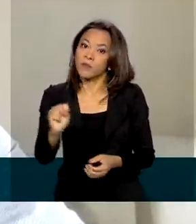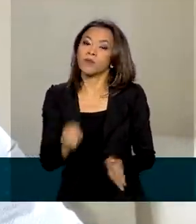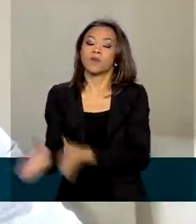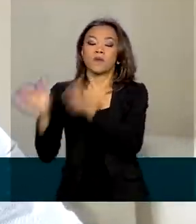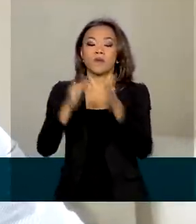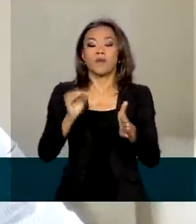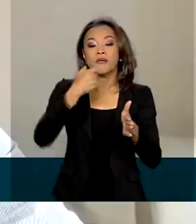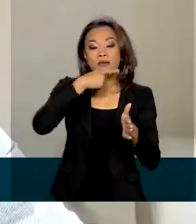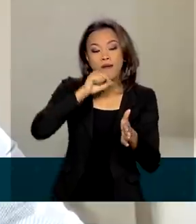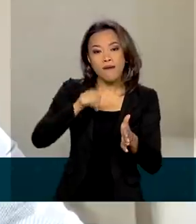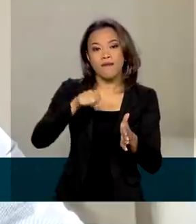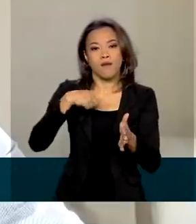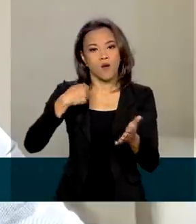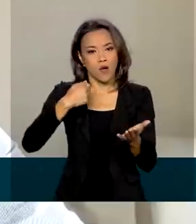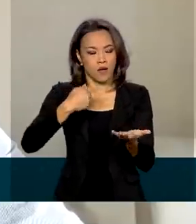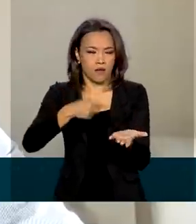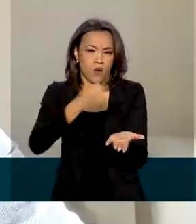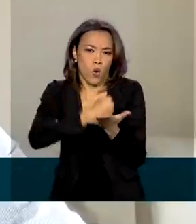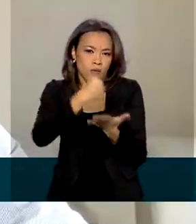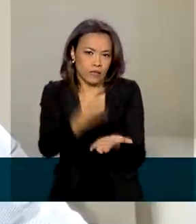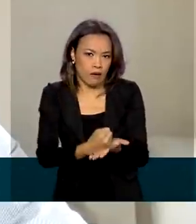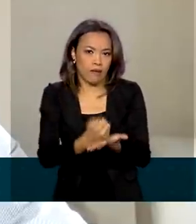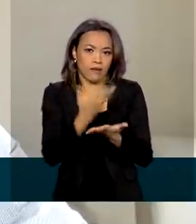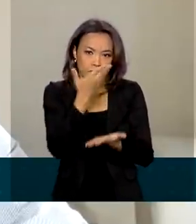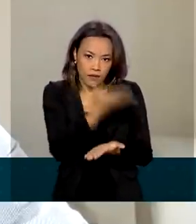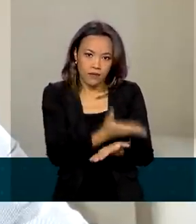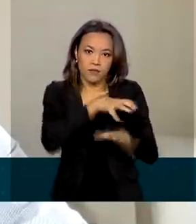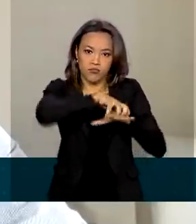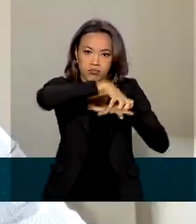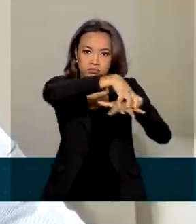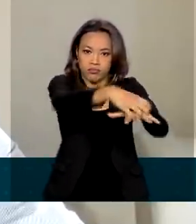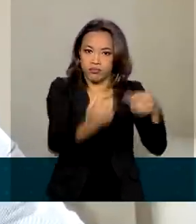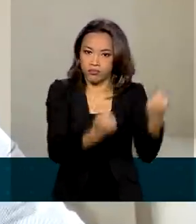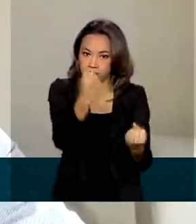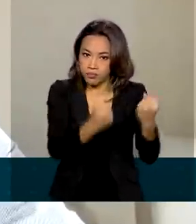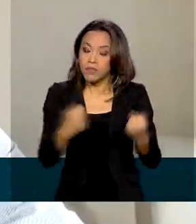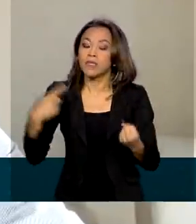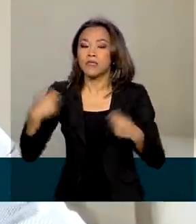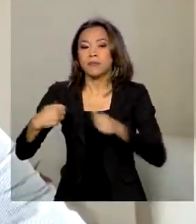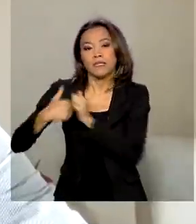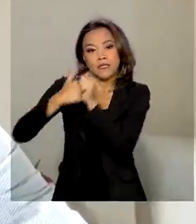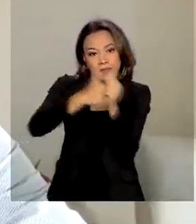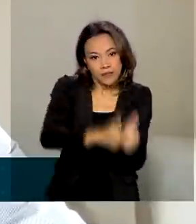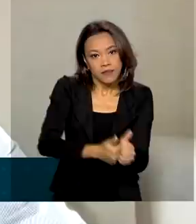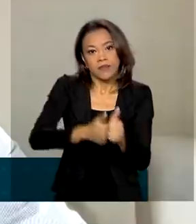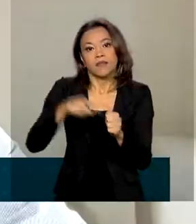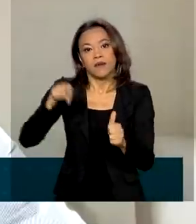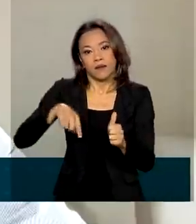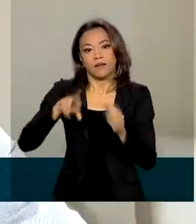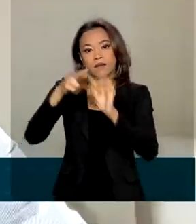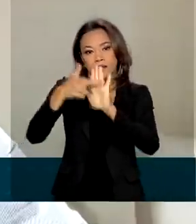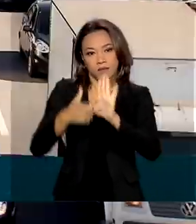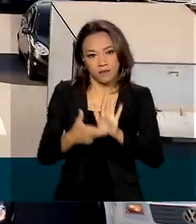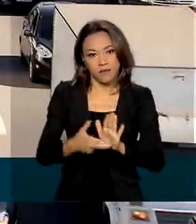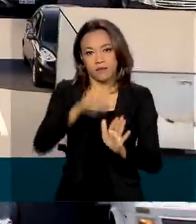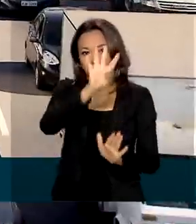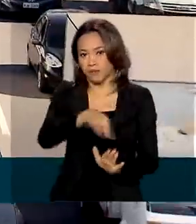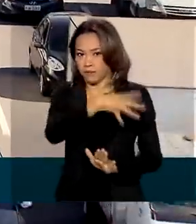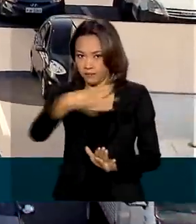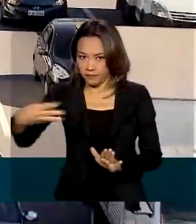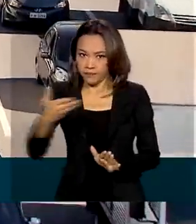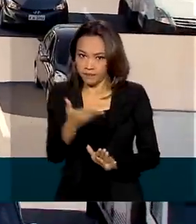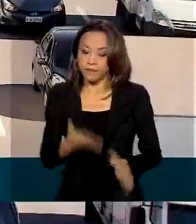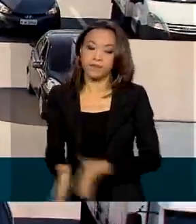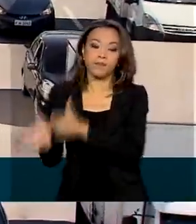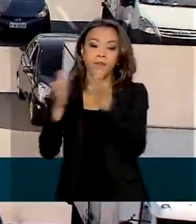que estar praticando esta metodologia, pois aí está a dignidade do ganho do caminhoneiro autônomo. Pela